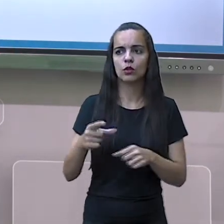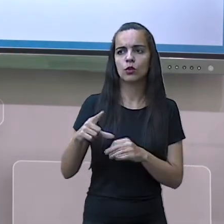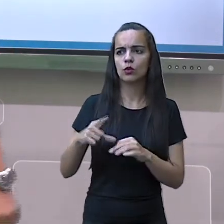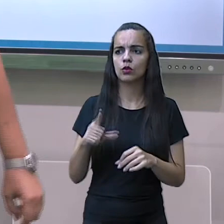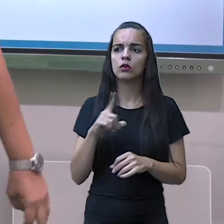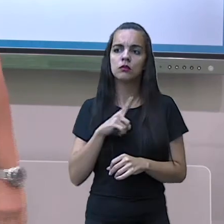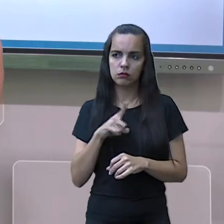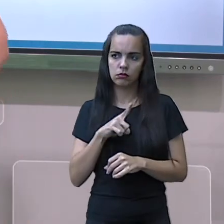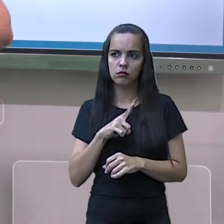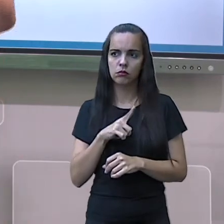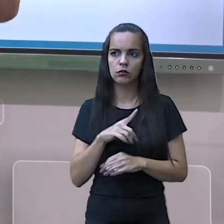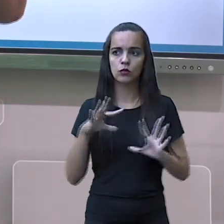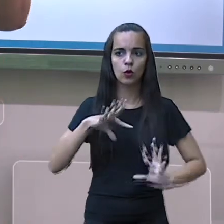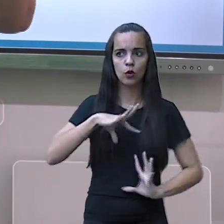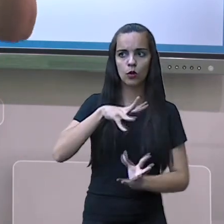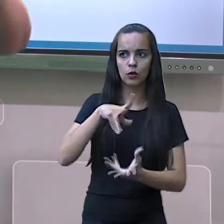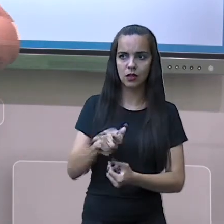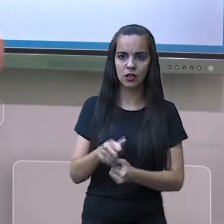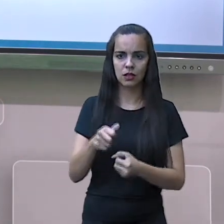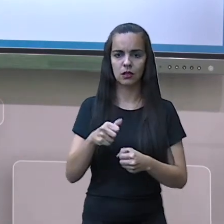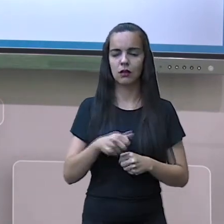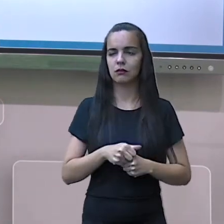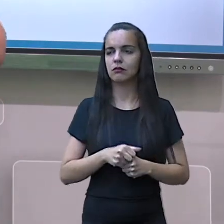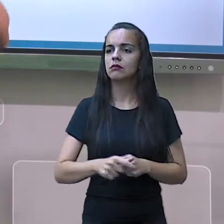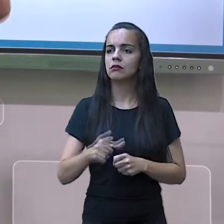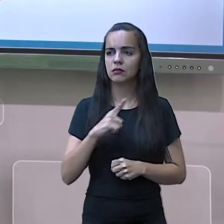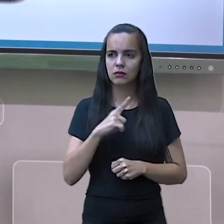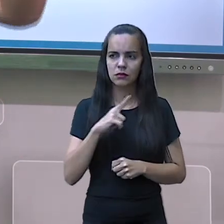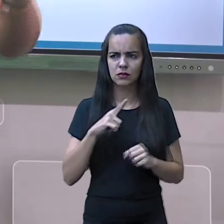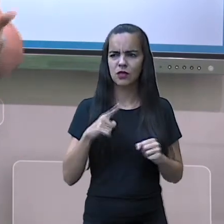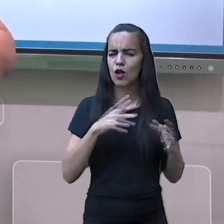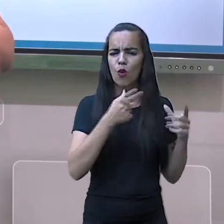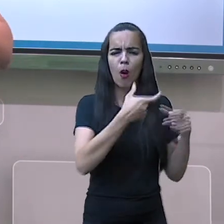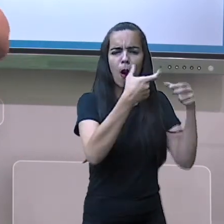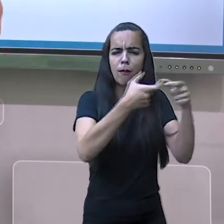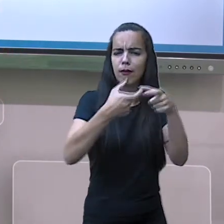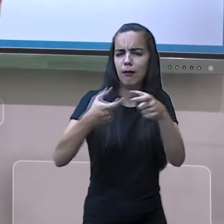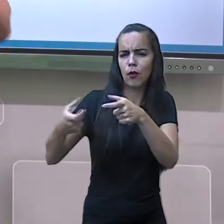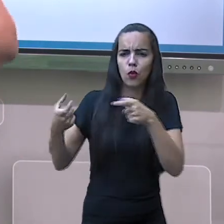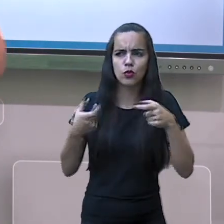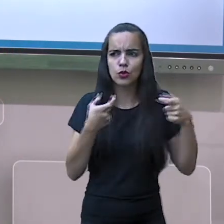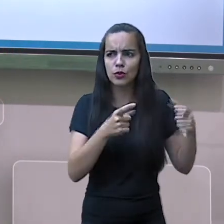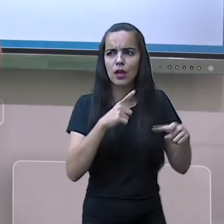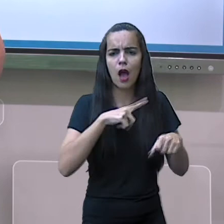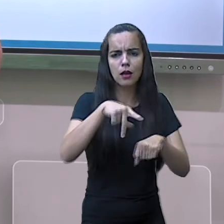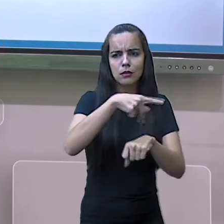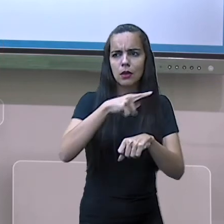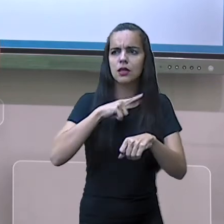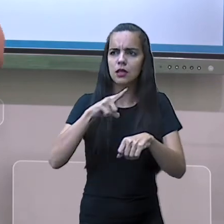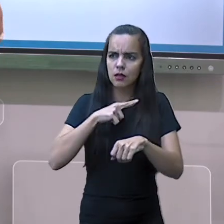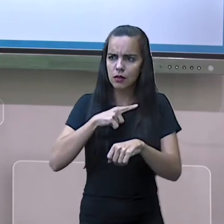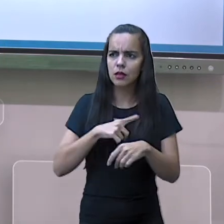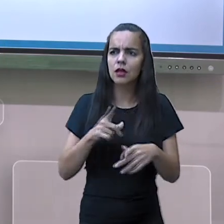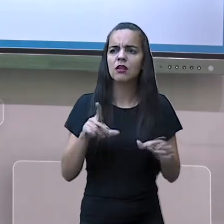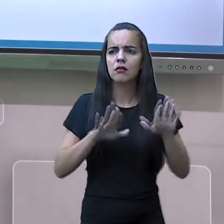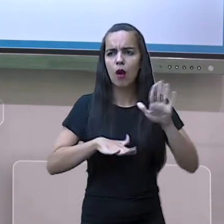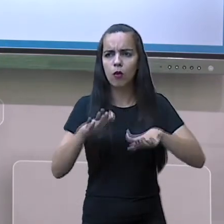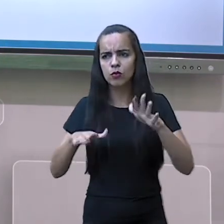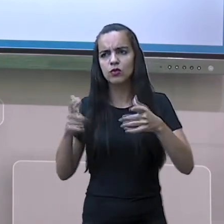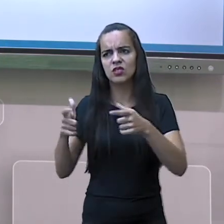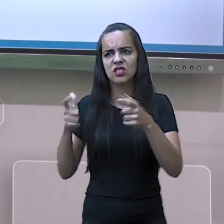em todo o planeta, em todas as cidades, você vai encontrar alguns